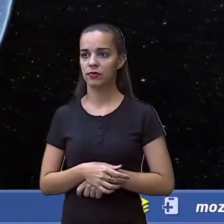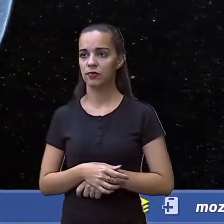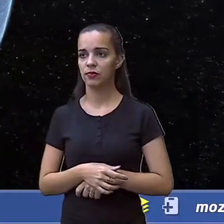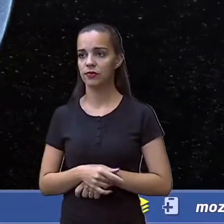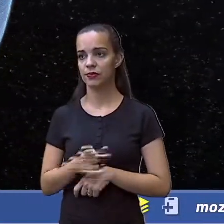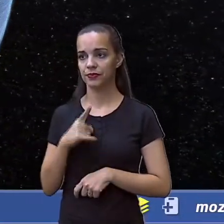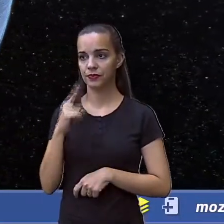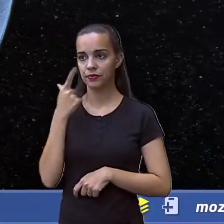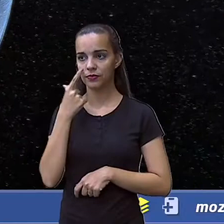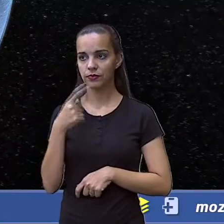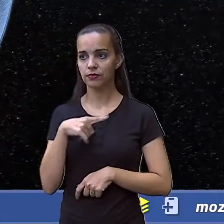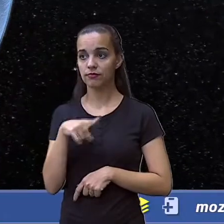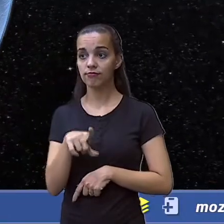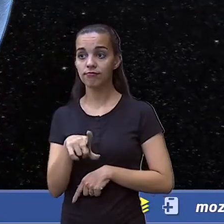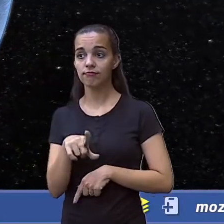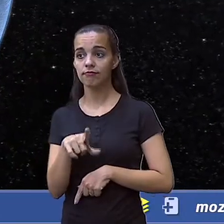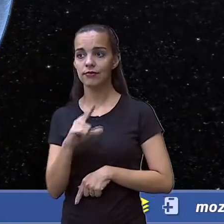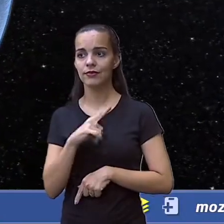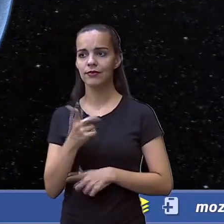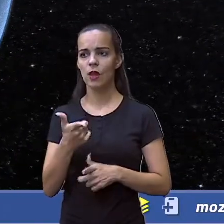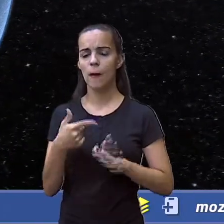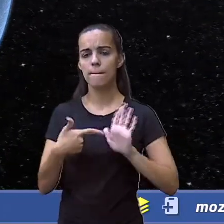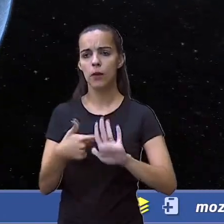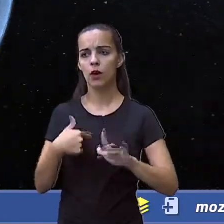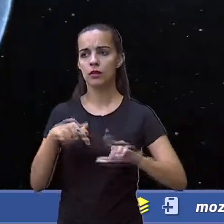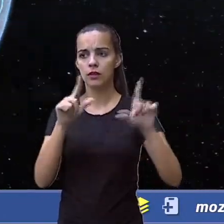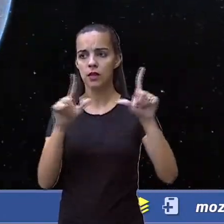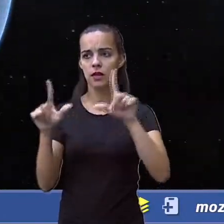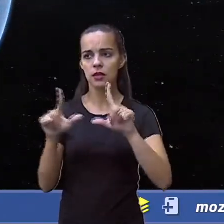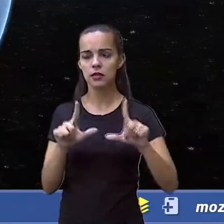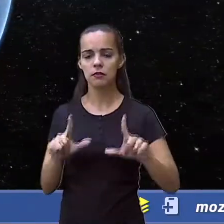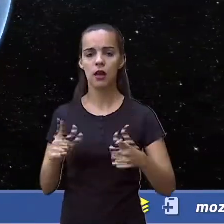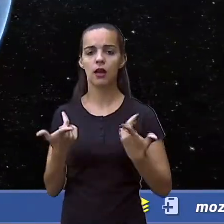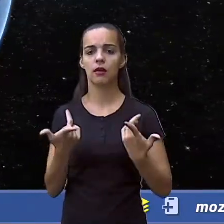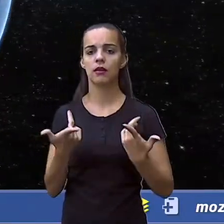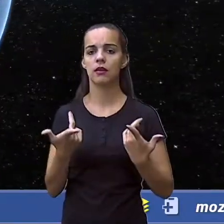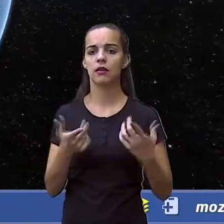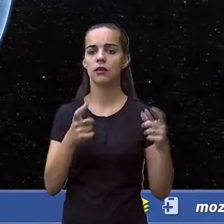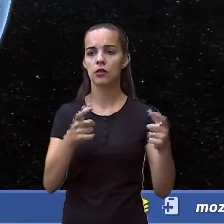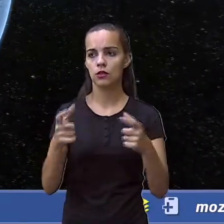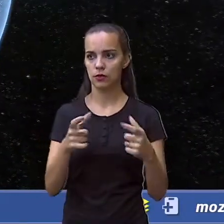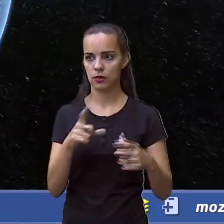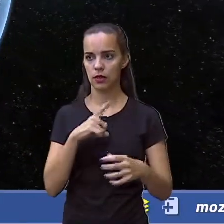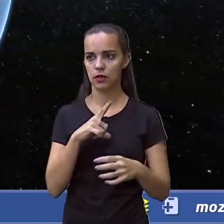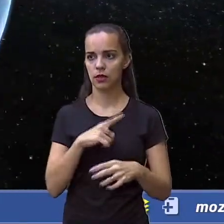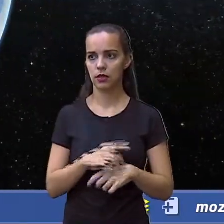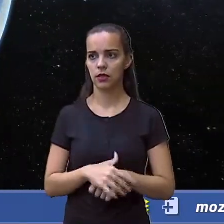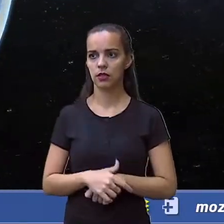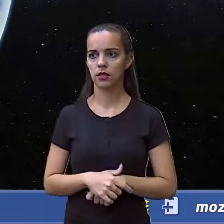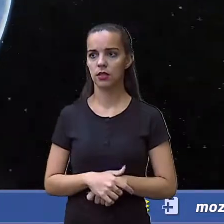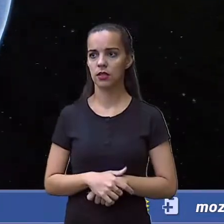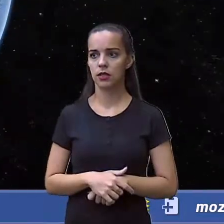Placa do Caribe, Placa do Corpus, a Placa da América do Sul aqui